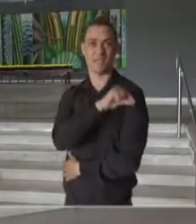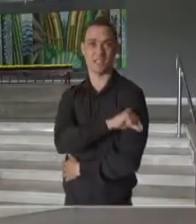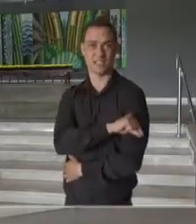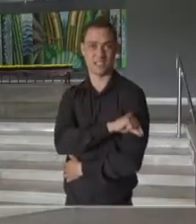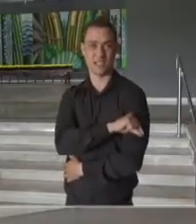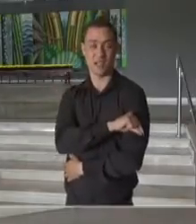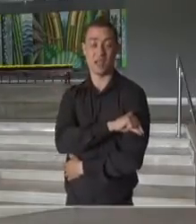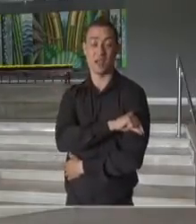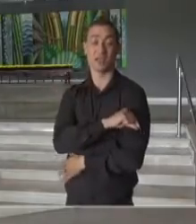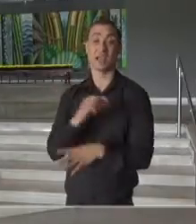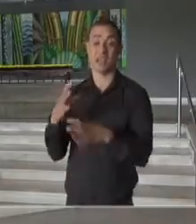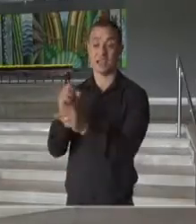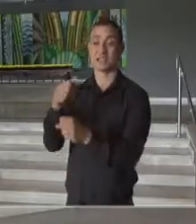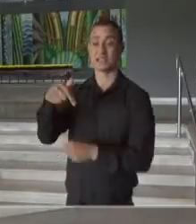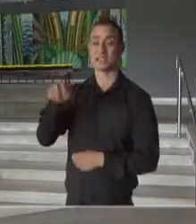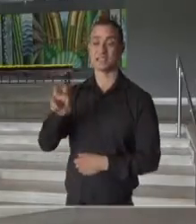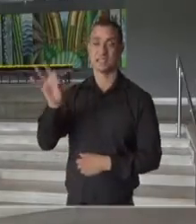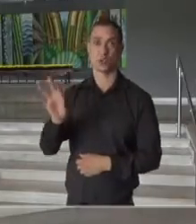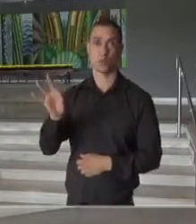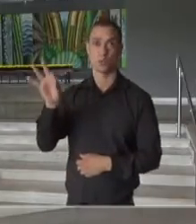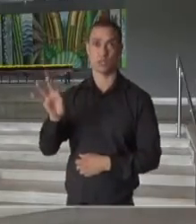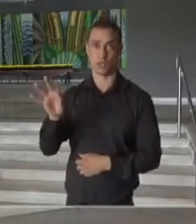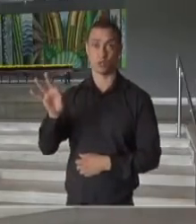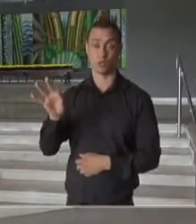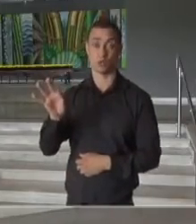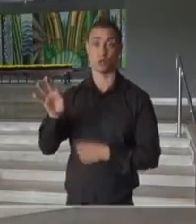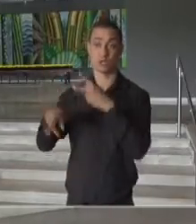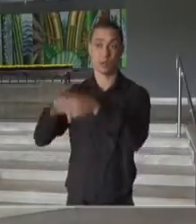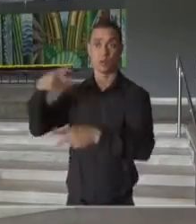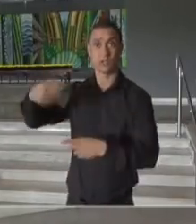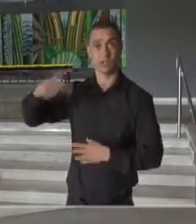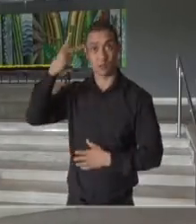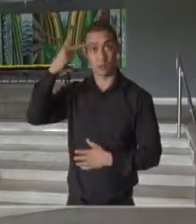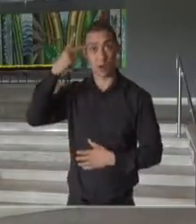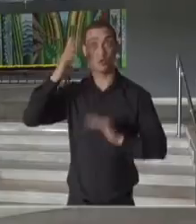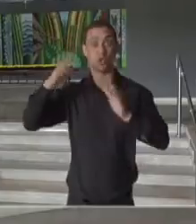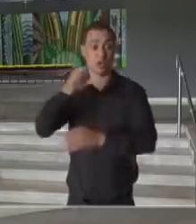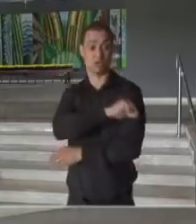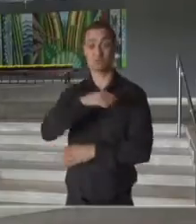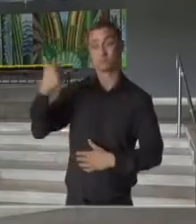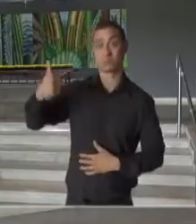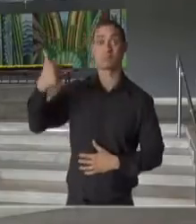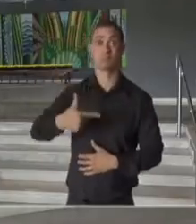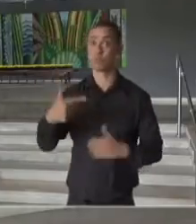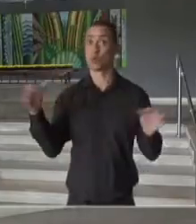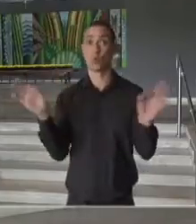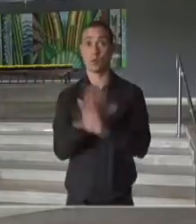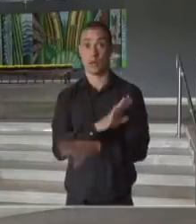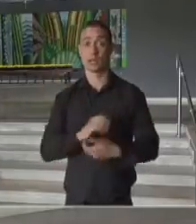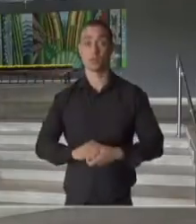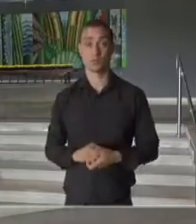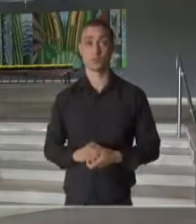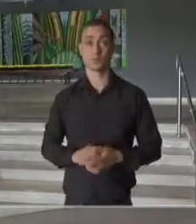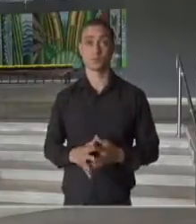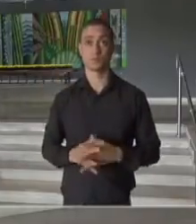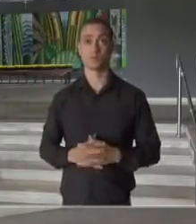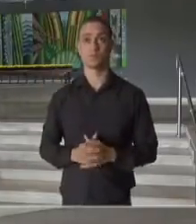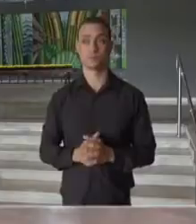cobertura vacinal, que é ter 75% da população de São Paulo com vacinação completa, com esquema completo.